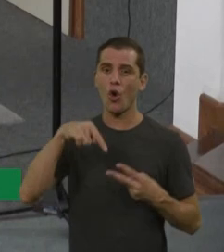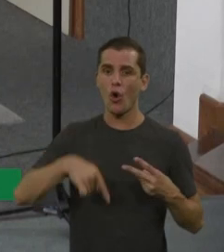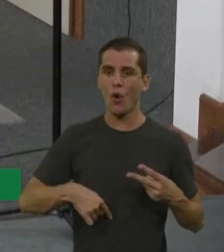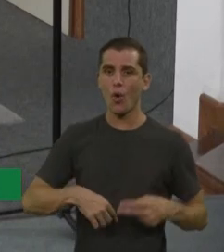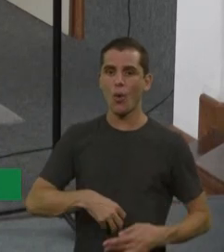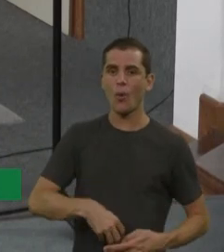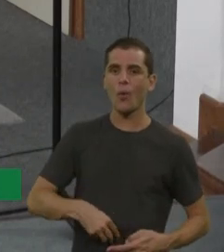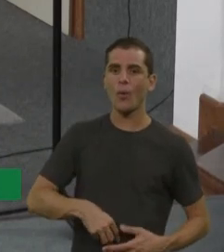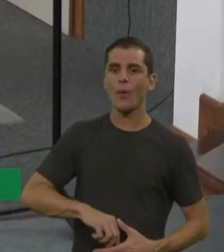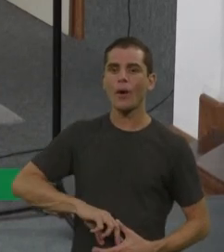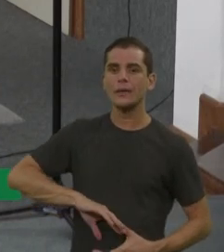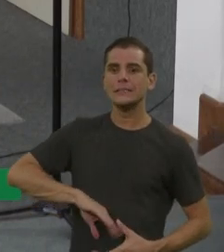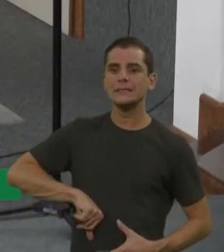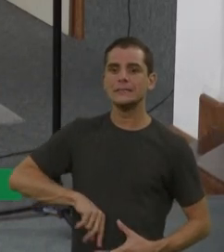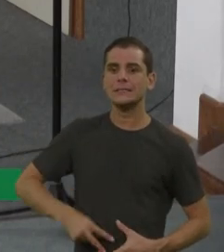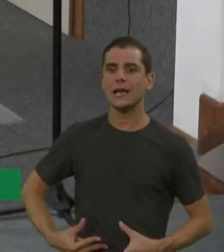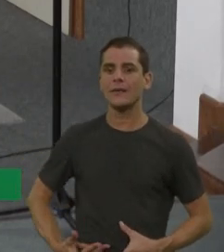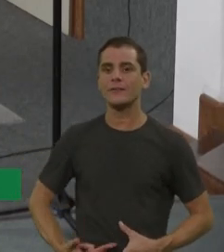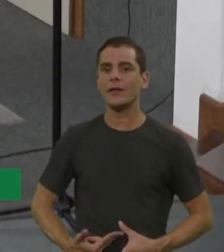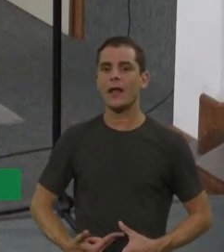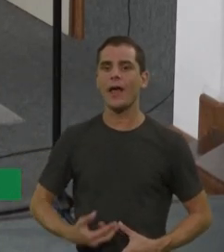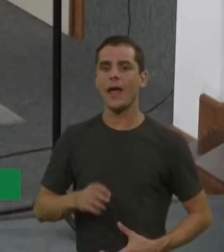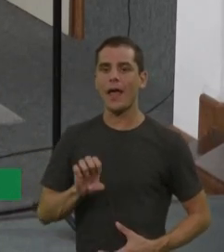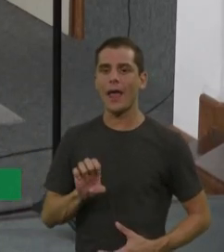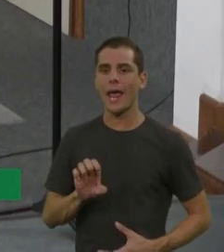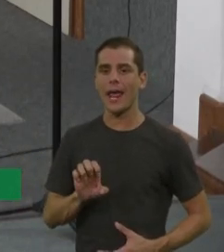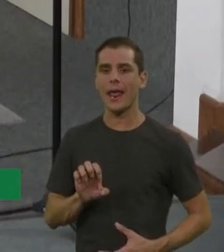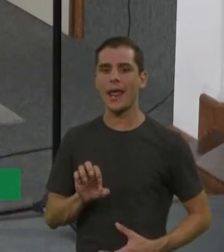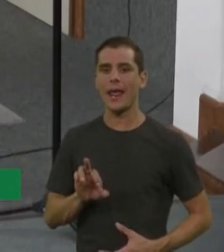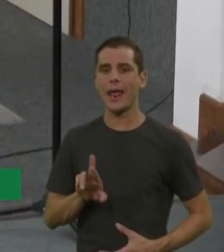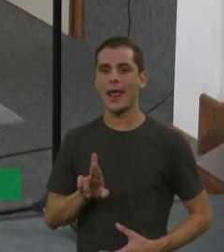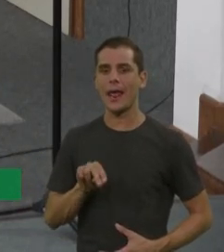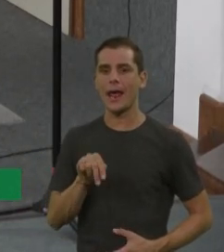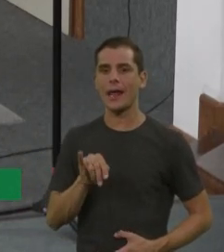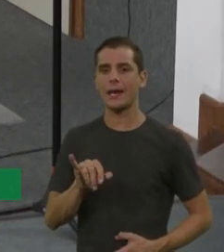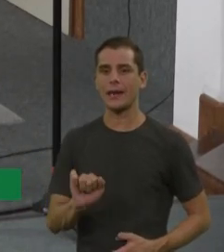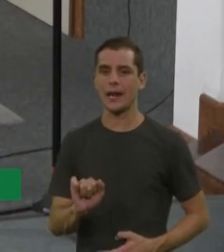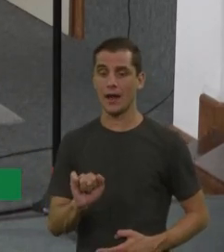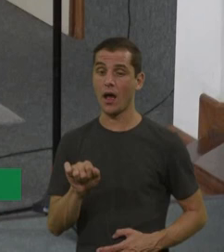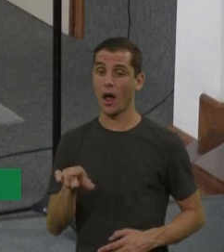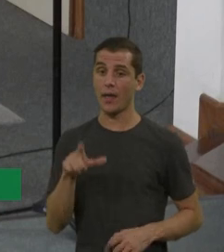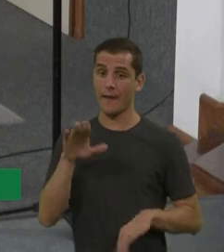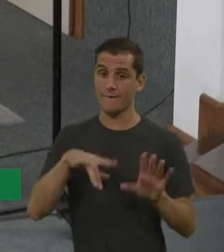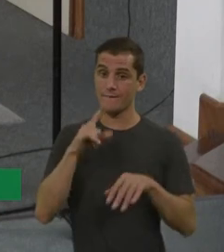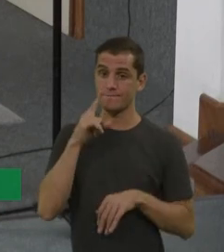deletopédicas, tá? E eles têm risco anestésico. A gente tem vários pacientes que falecem